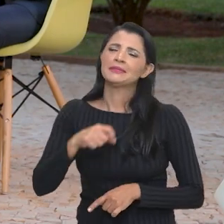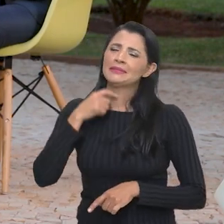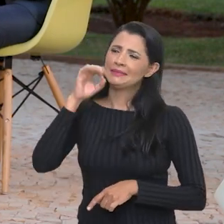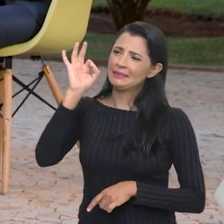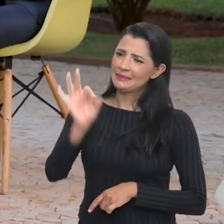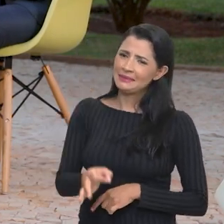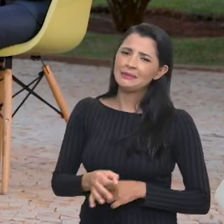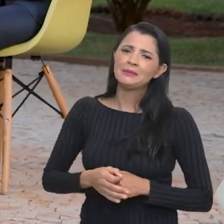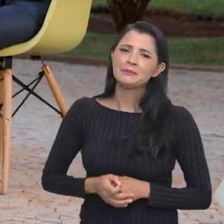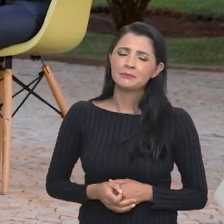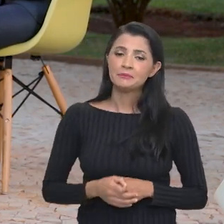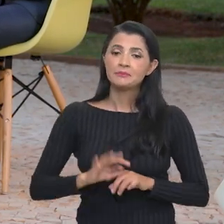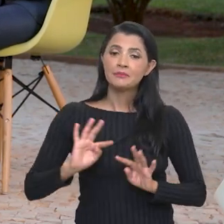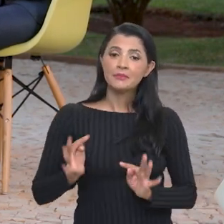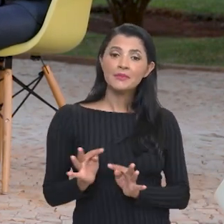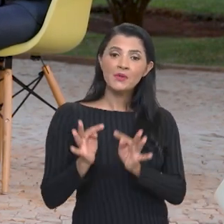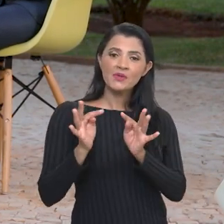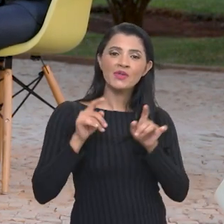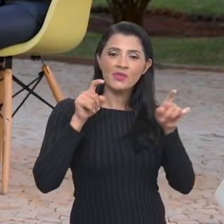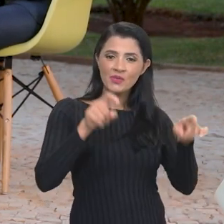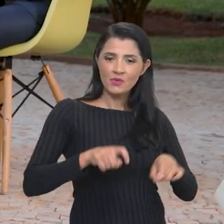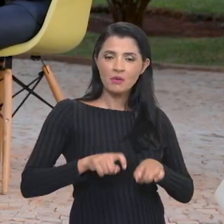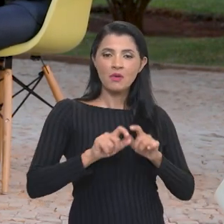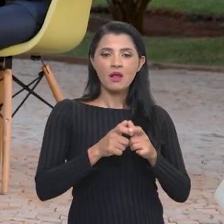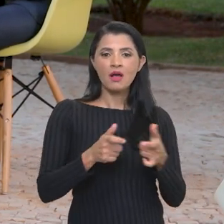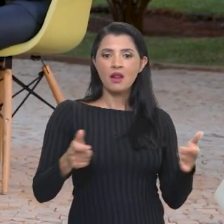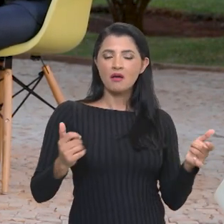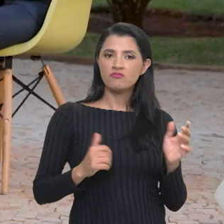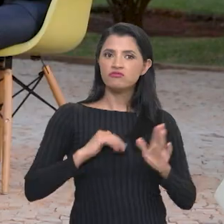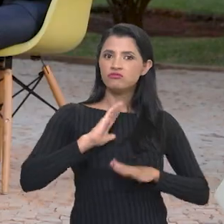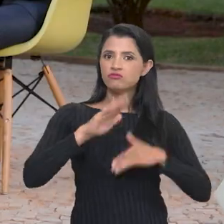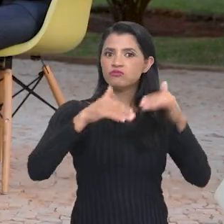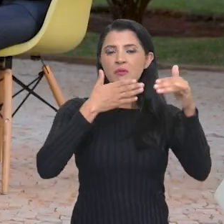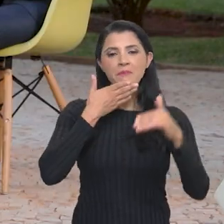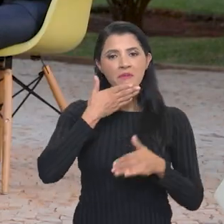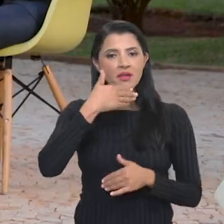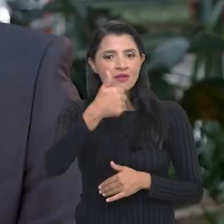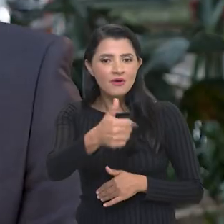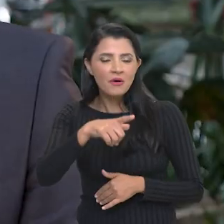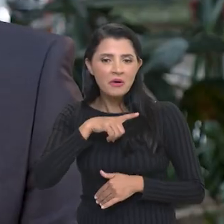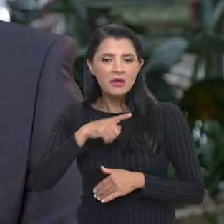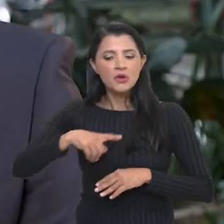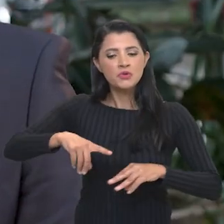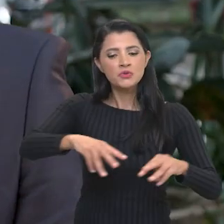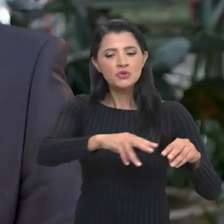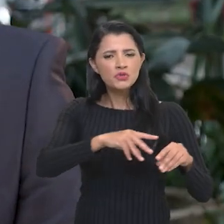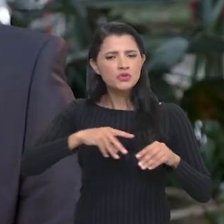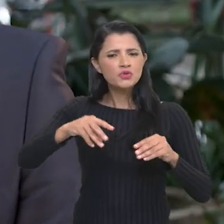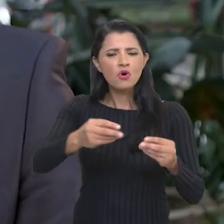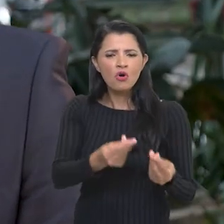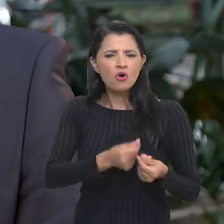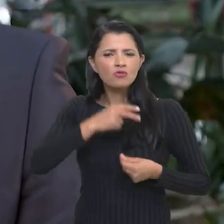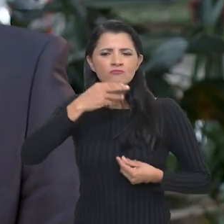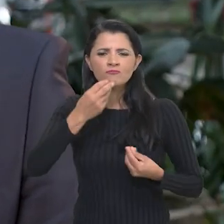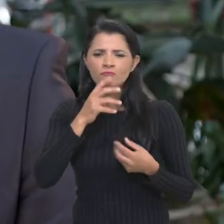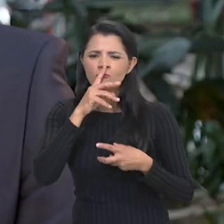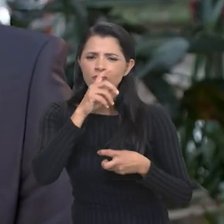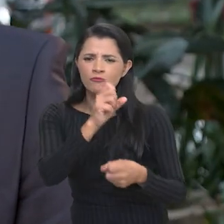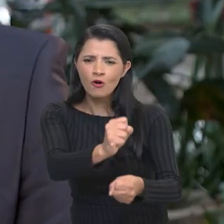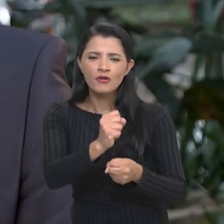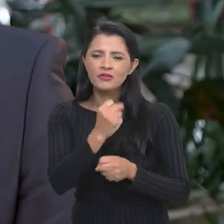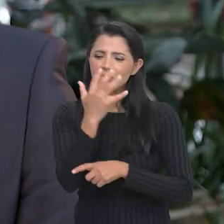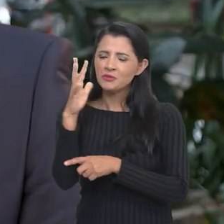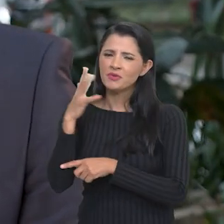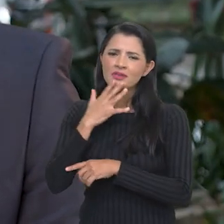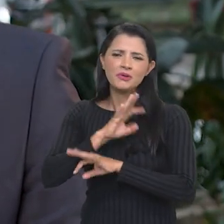também? Sem dúvida nenhuma. A tecnologia no campo, ela avança cada ano. Nós temos um solo fértil, a natureza foi tão